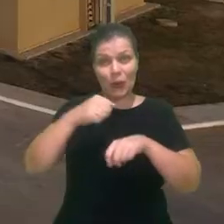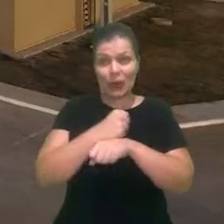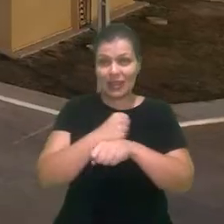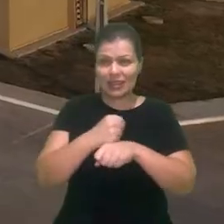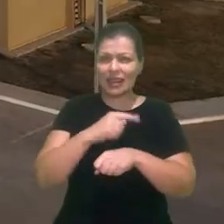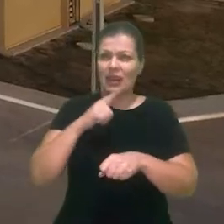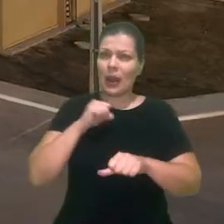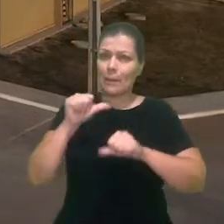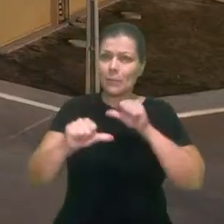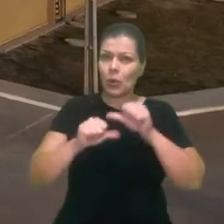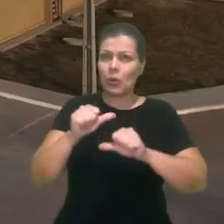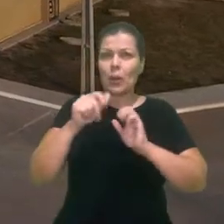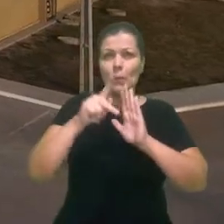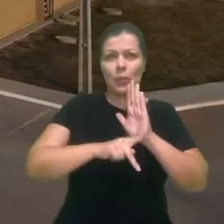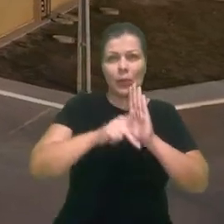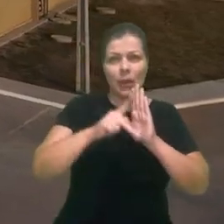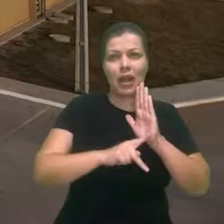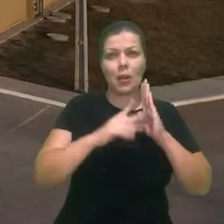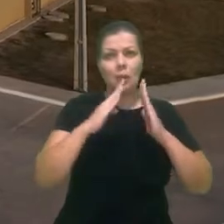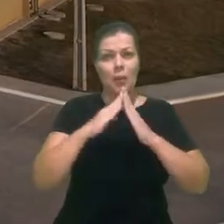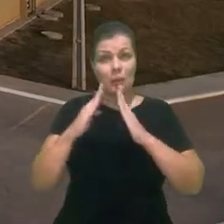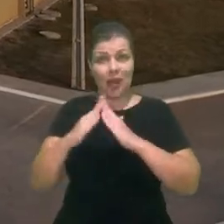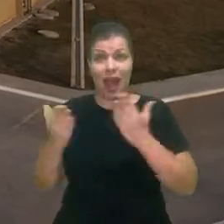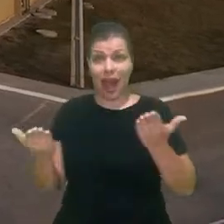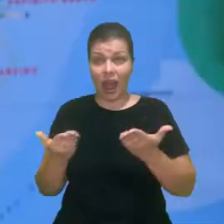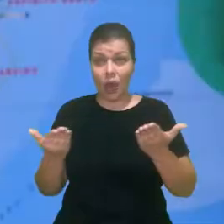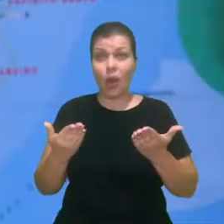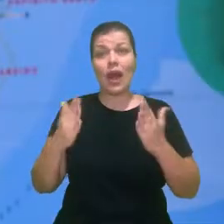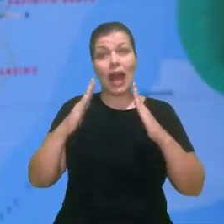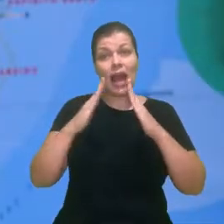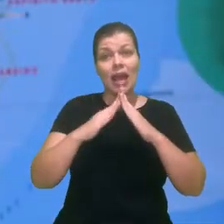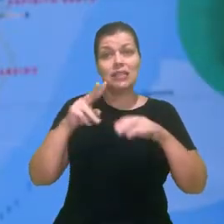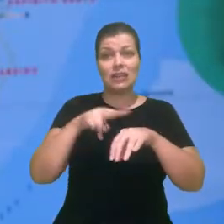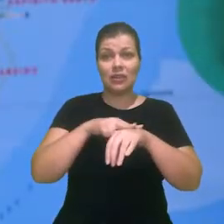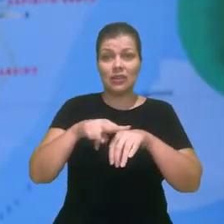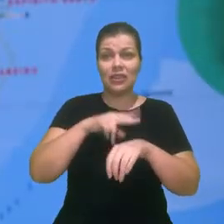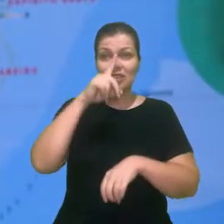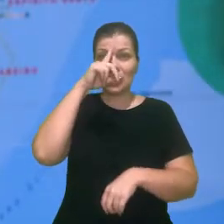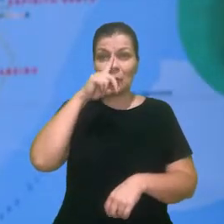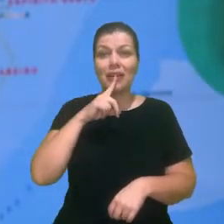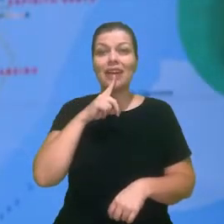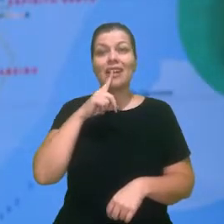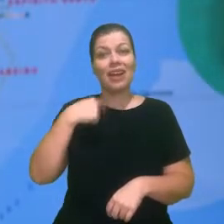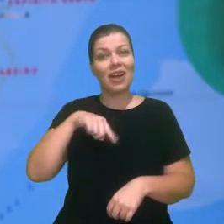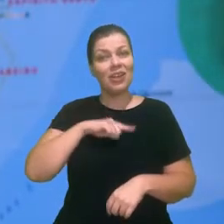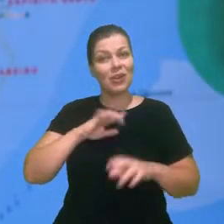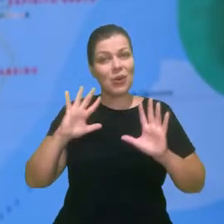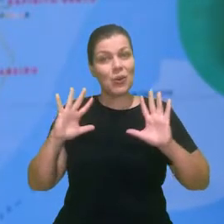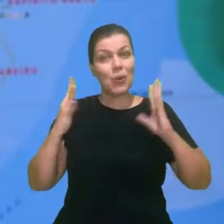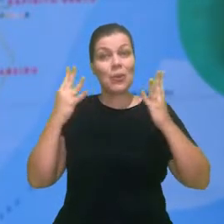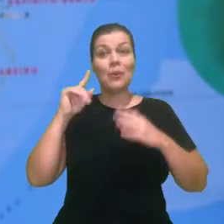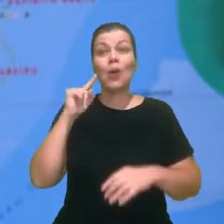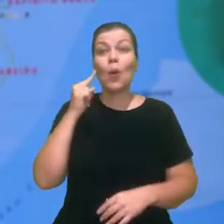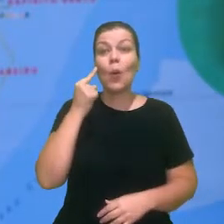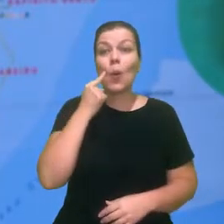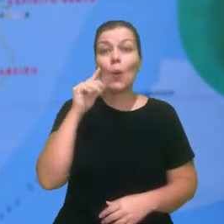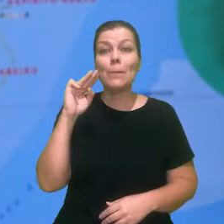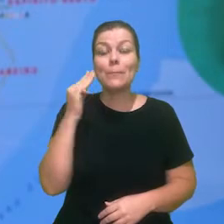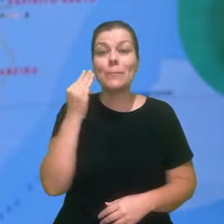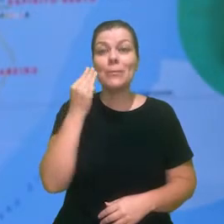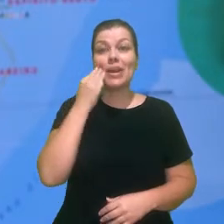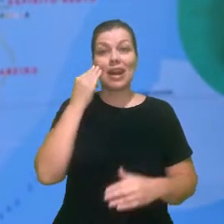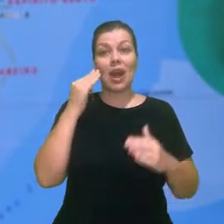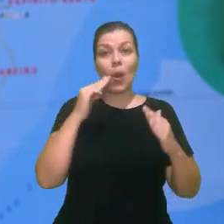mudanças feitas no programa habitacional, agora Casa Verde e Amarela, nós comemoramos a marca de um